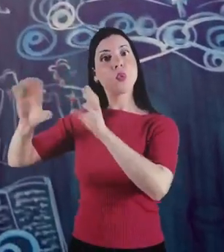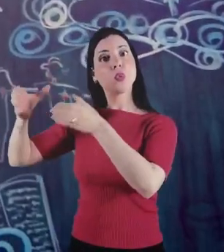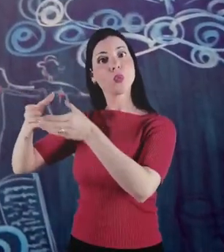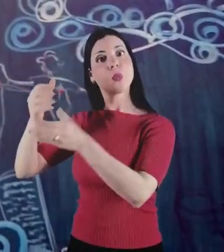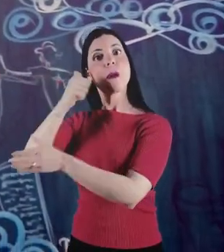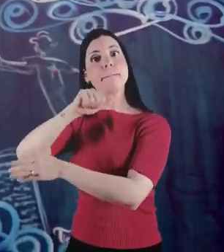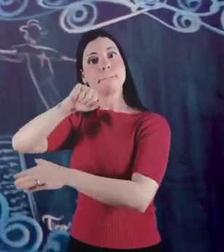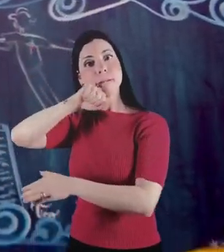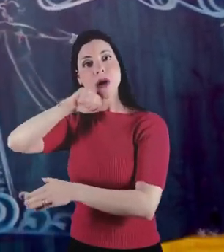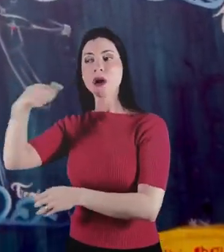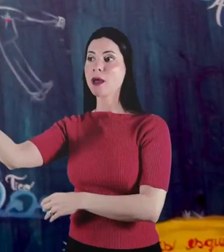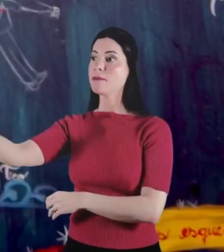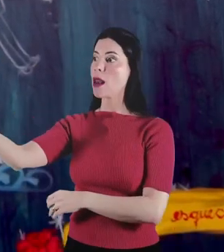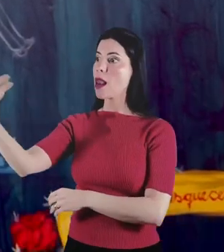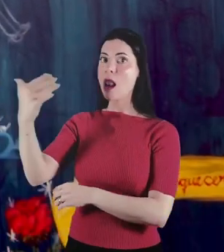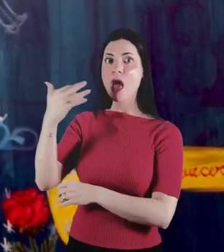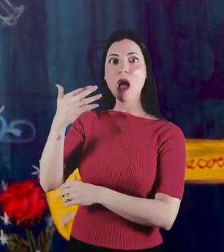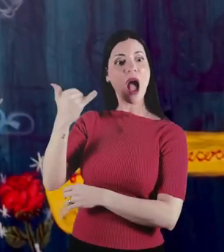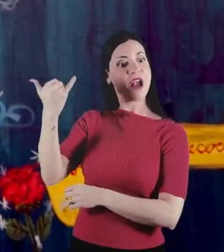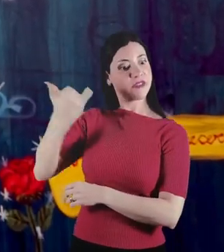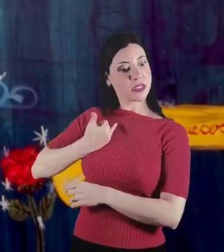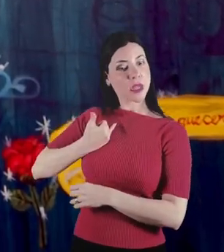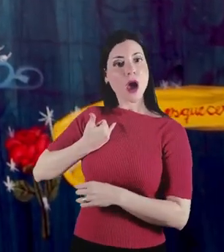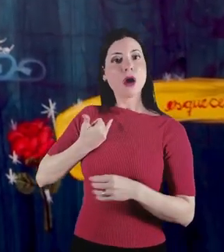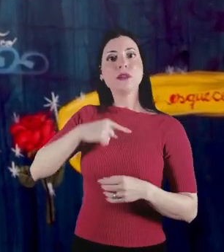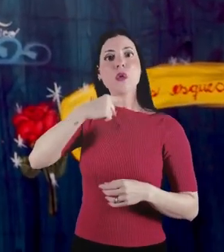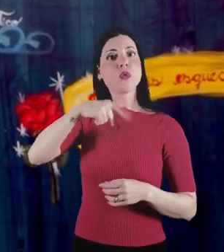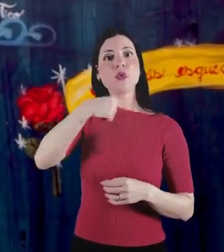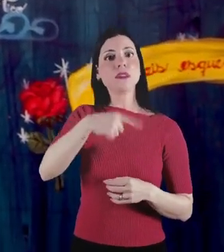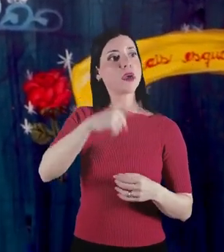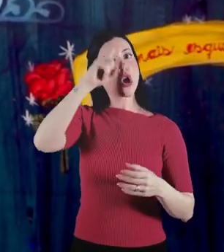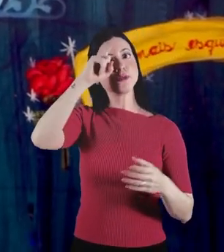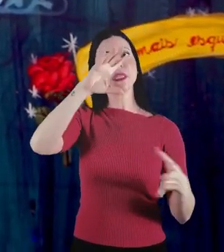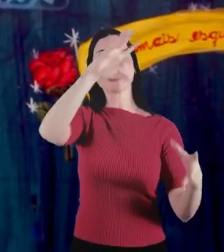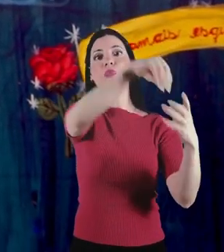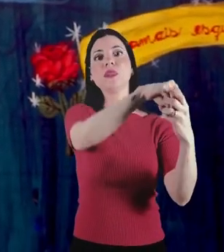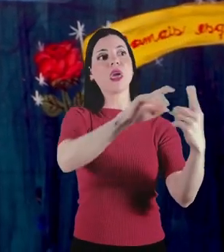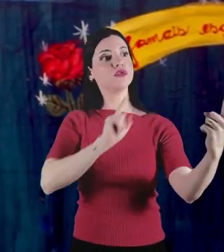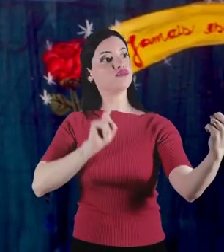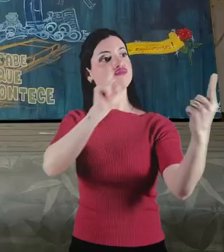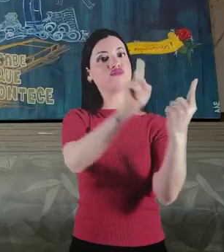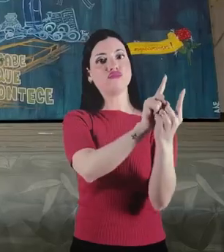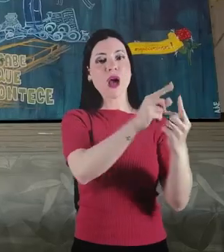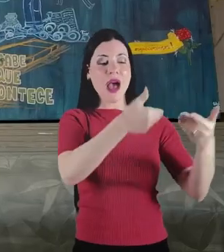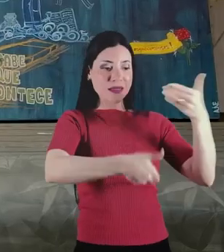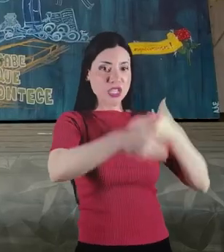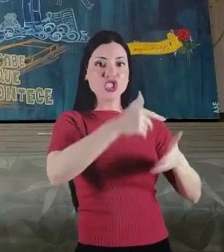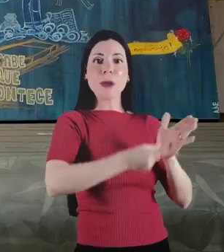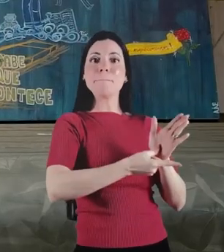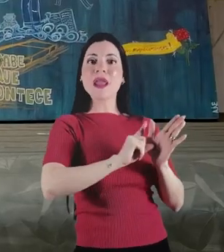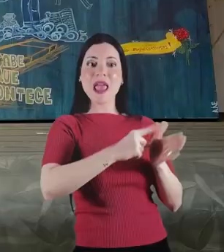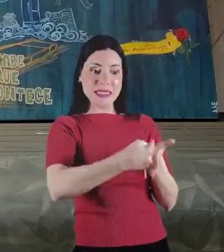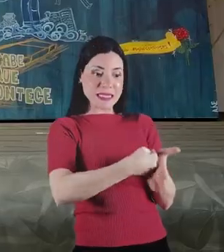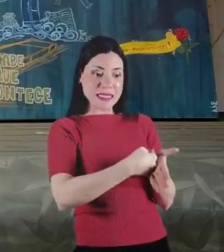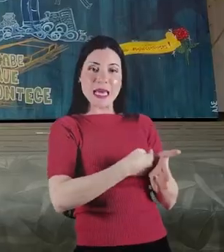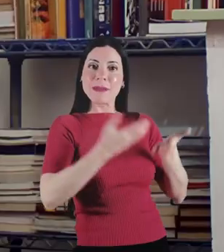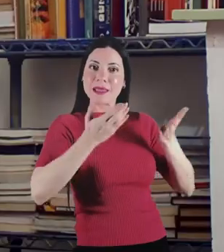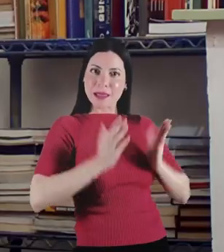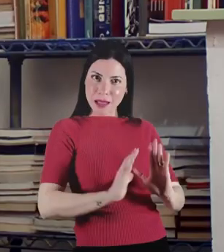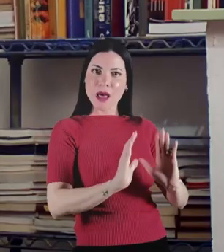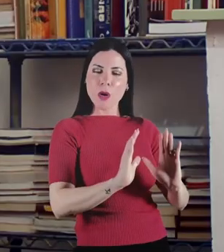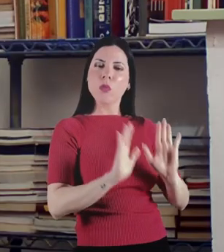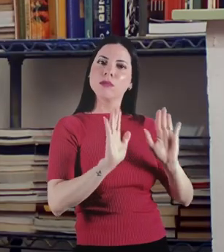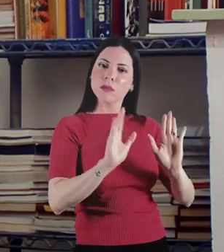Vinha um grupo de mães dizendo que não tinha sido atendida no hospital. Estava grávida e não tinha pré-natal.